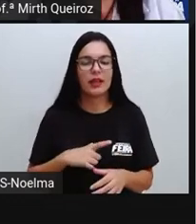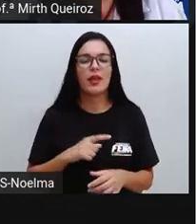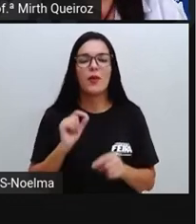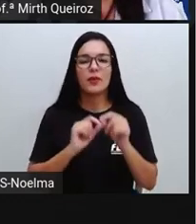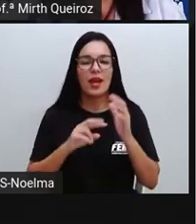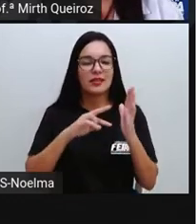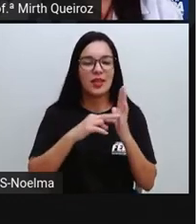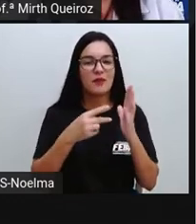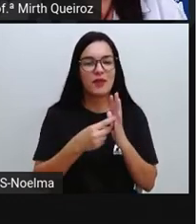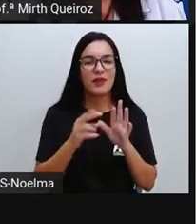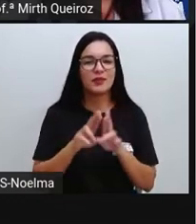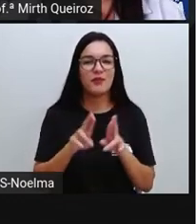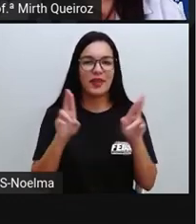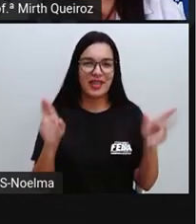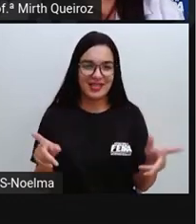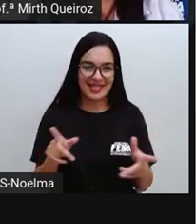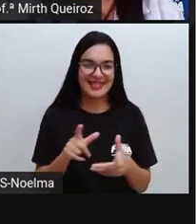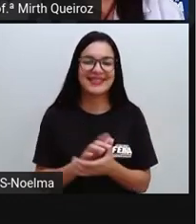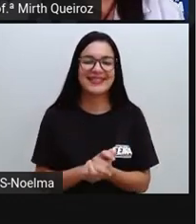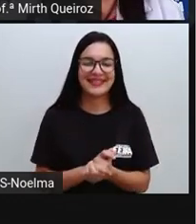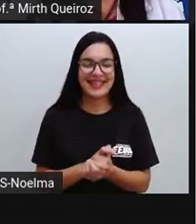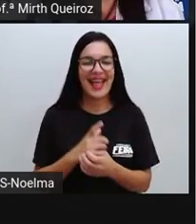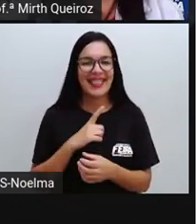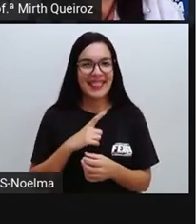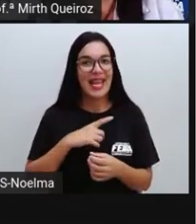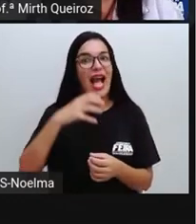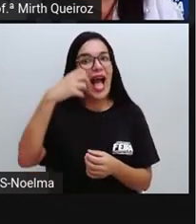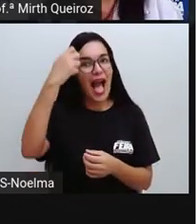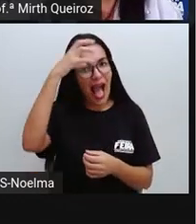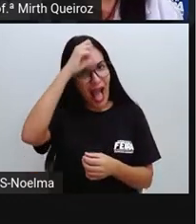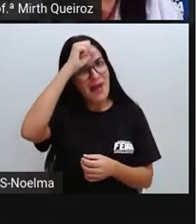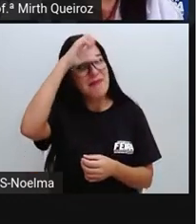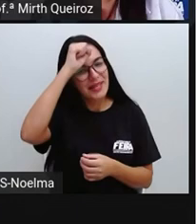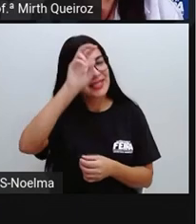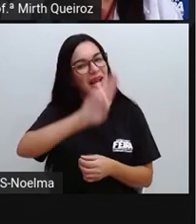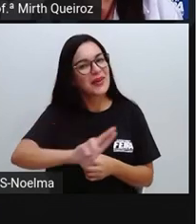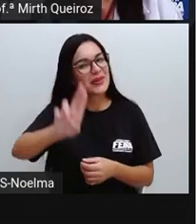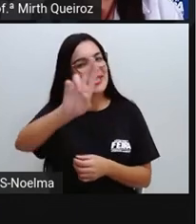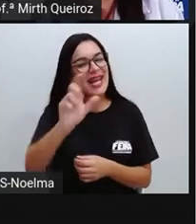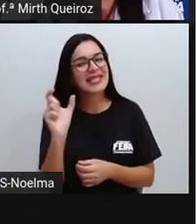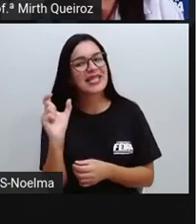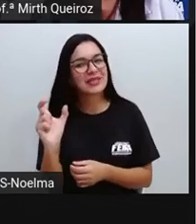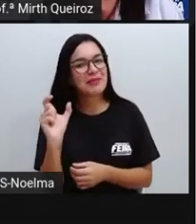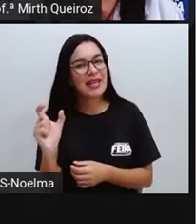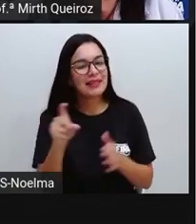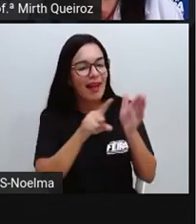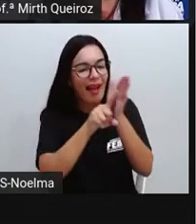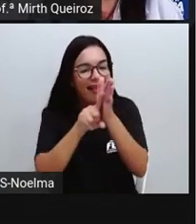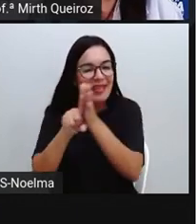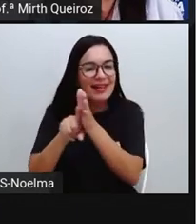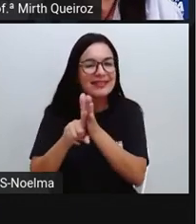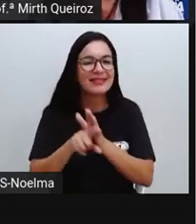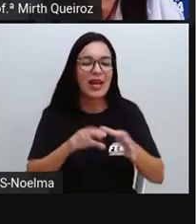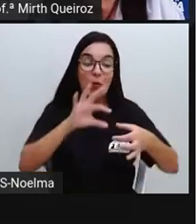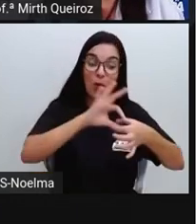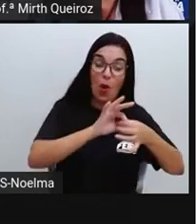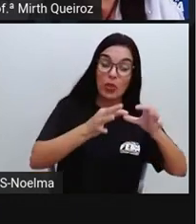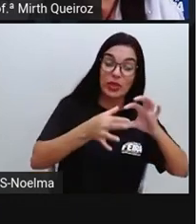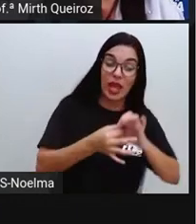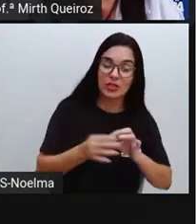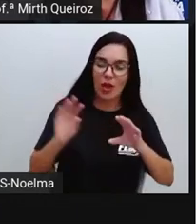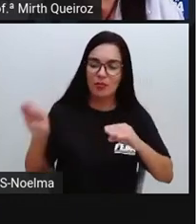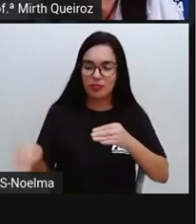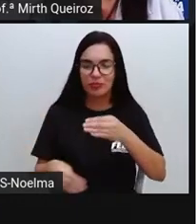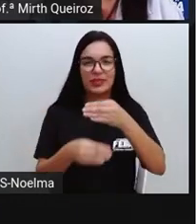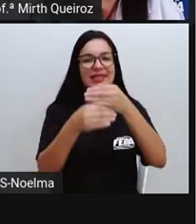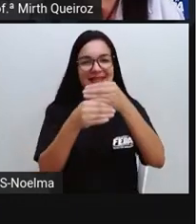significados diferentes e a gente tem que aprender a utilizar essas palavras, analisando o contexto em que